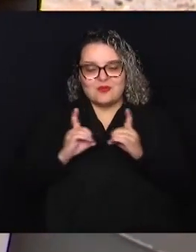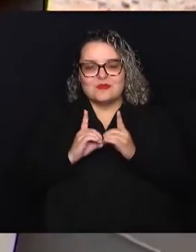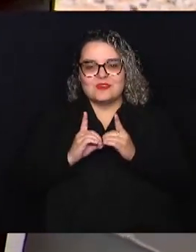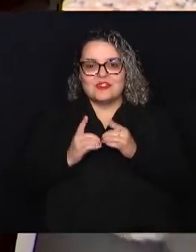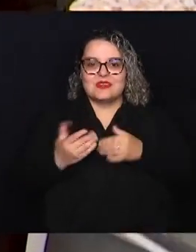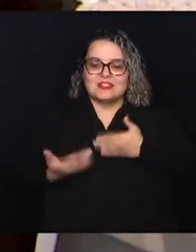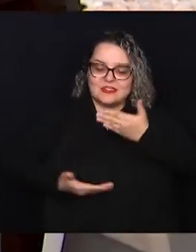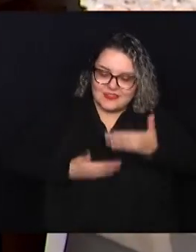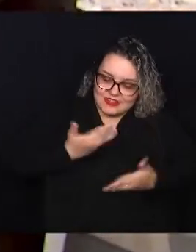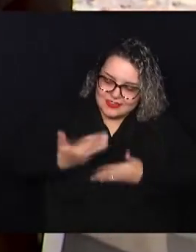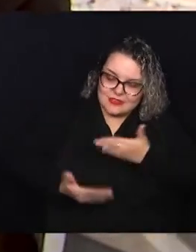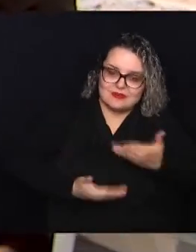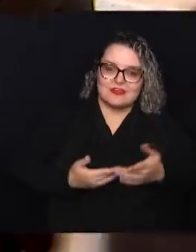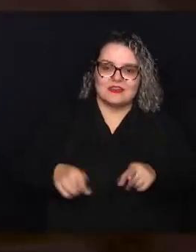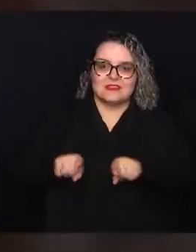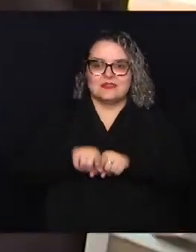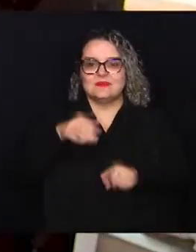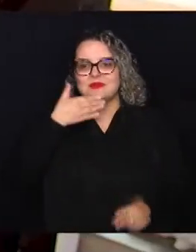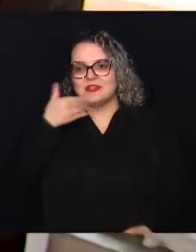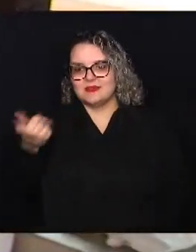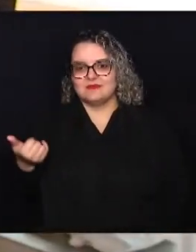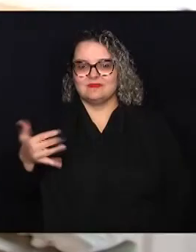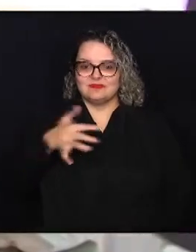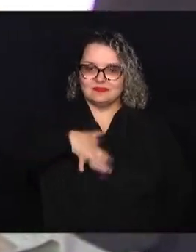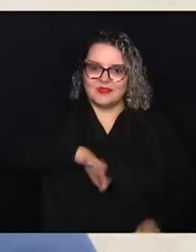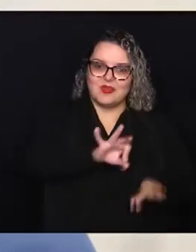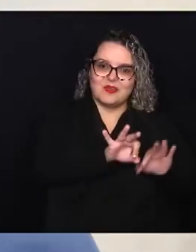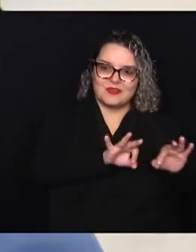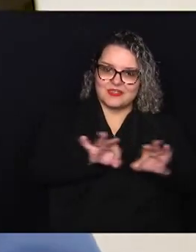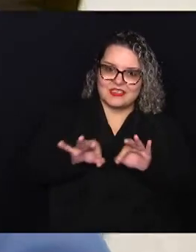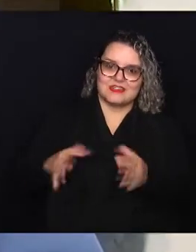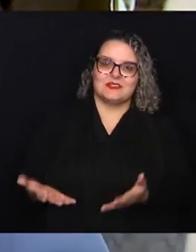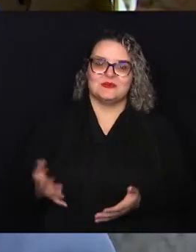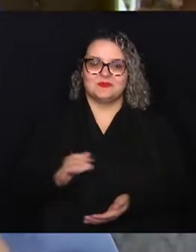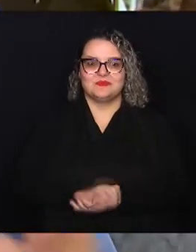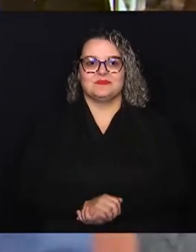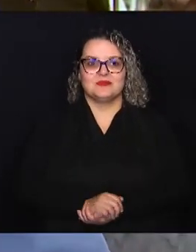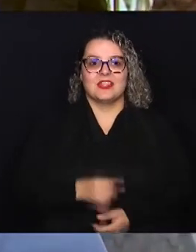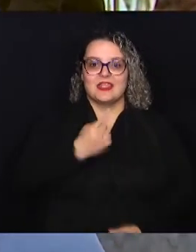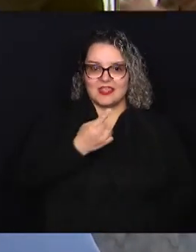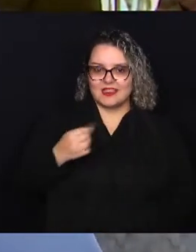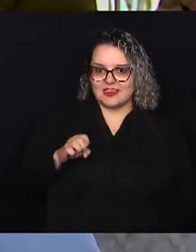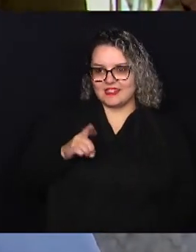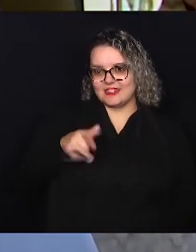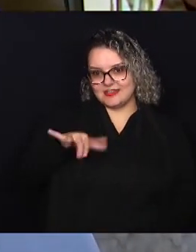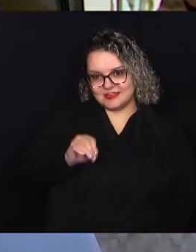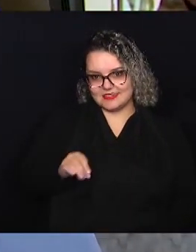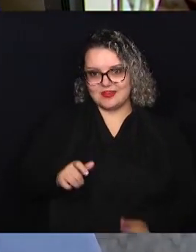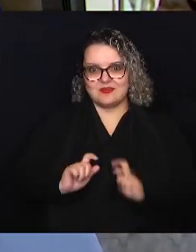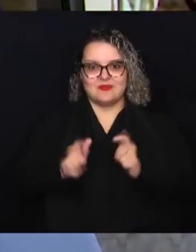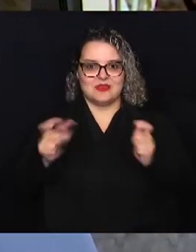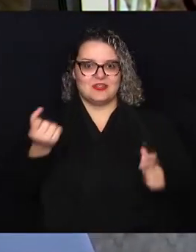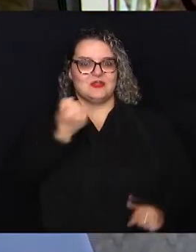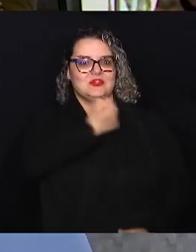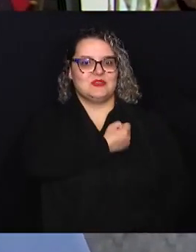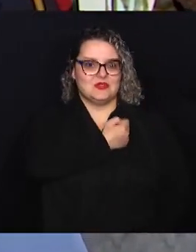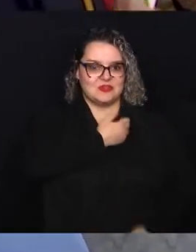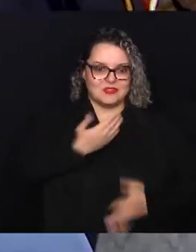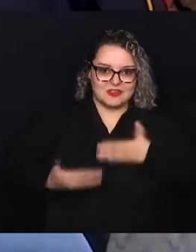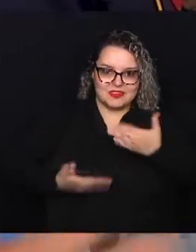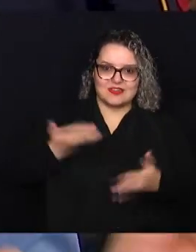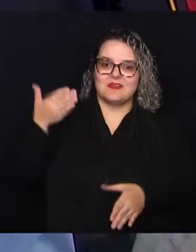servidores e melhorar o clima organizacional A cada edição aumentando o número de servidores